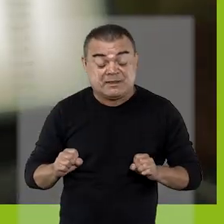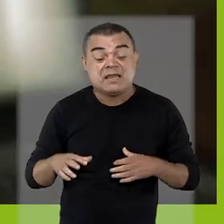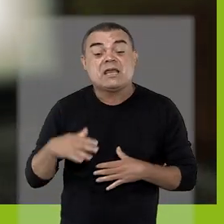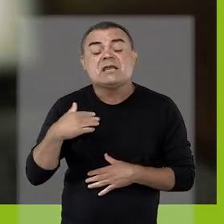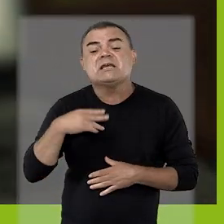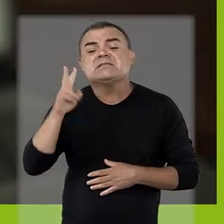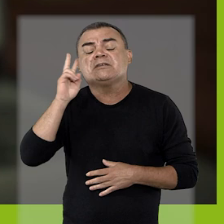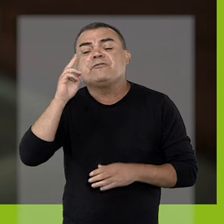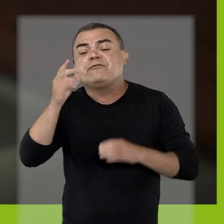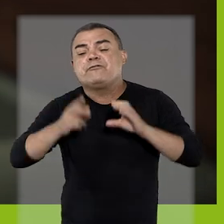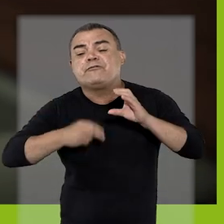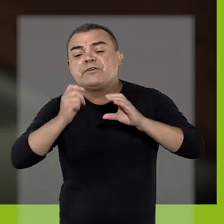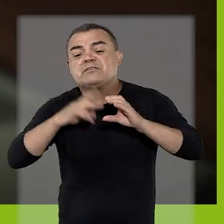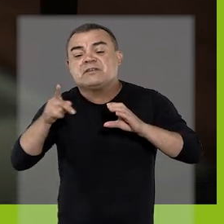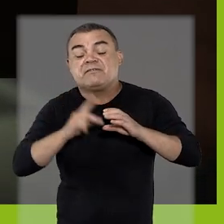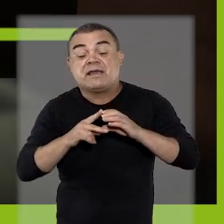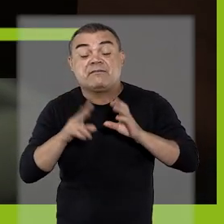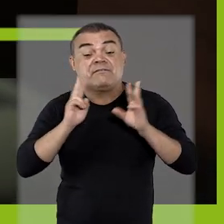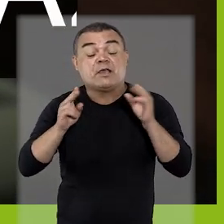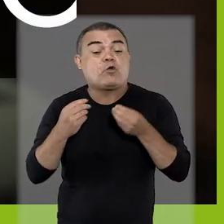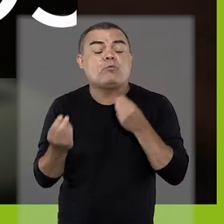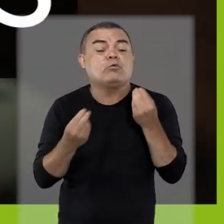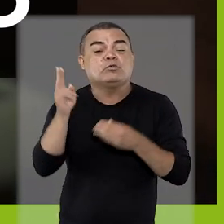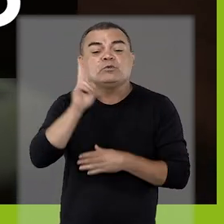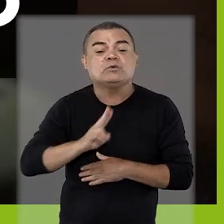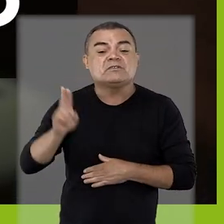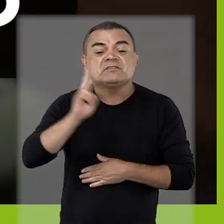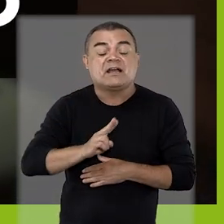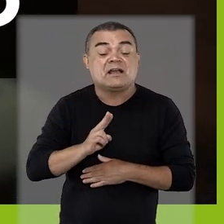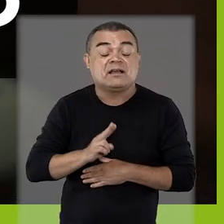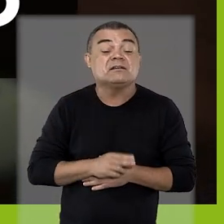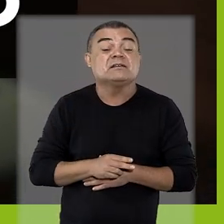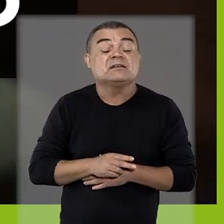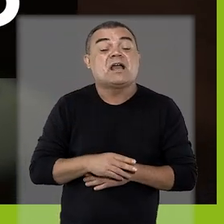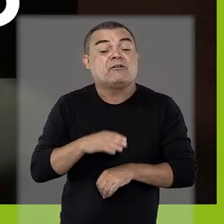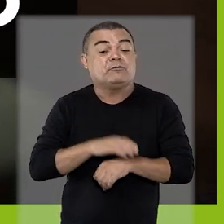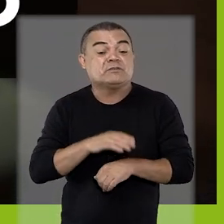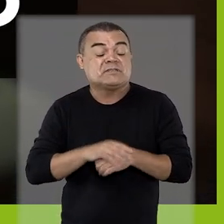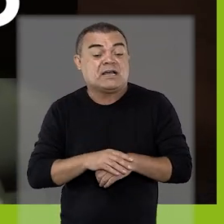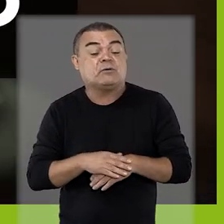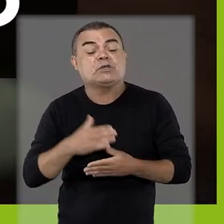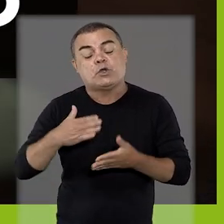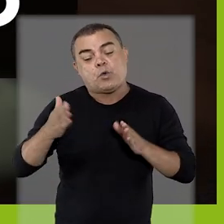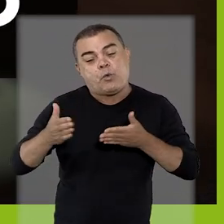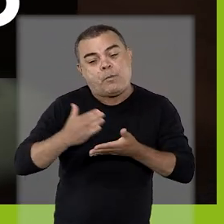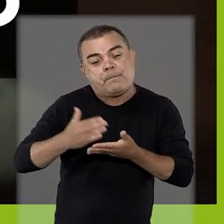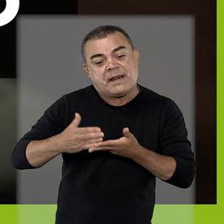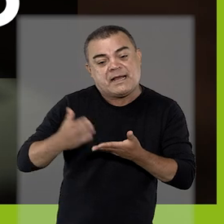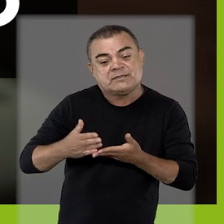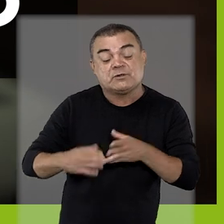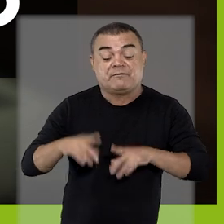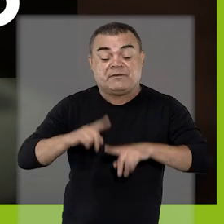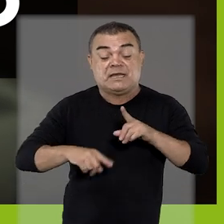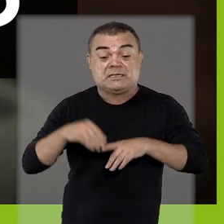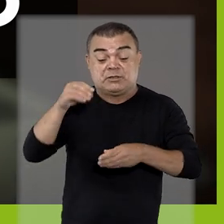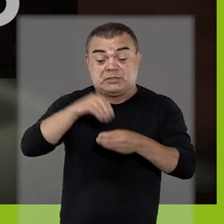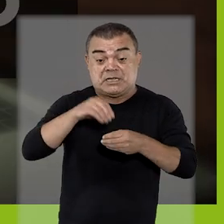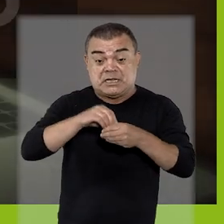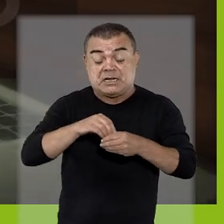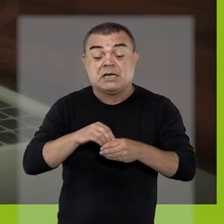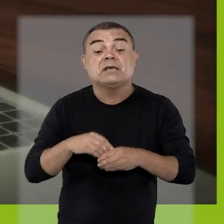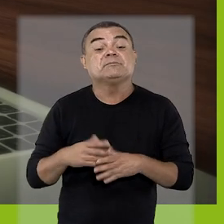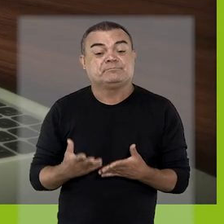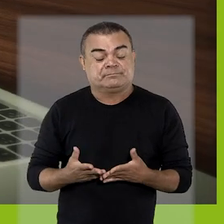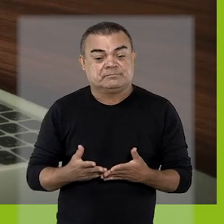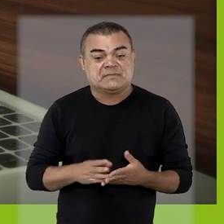Neste vídeo, você vai aprender a usar a funcionalidade Controle de Prazos, uma ferramenta de gestão interna da unidade.